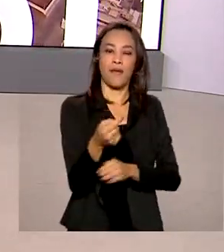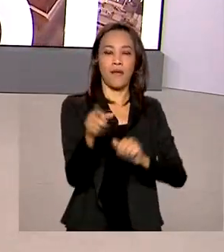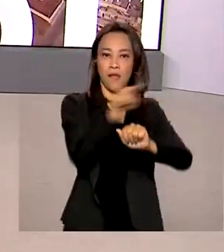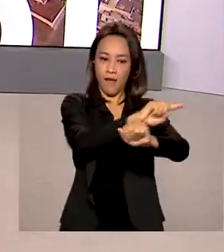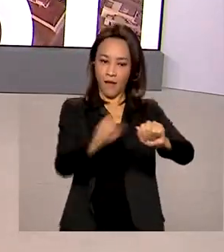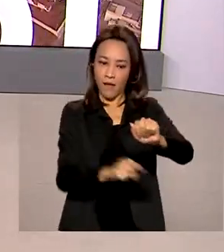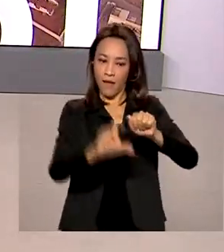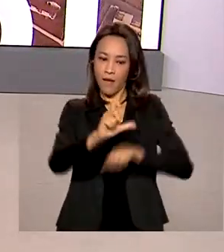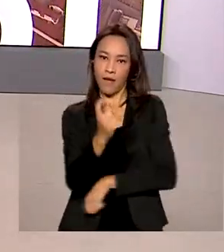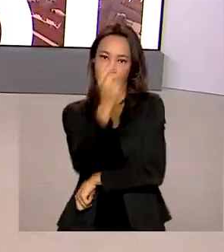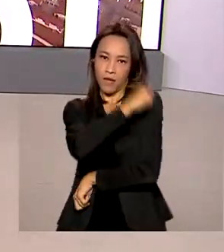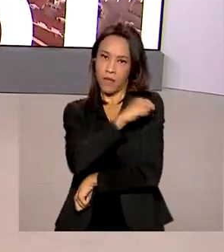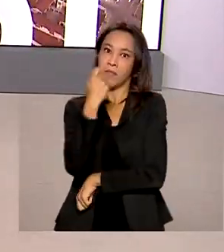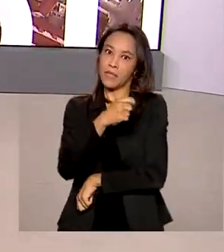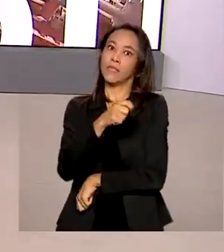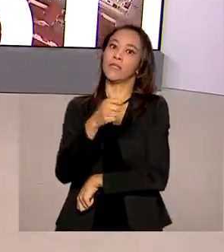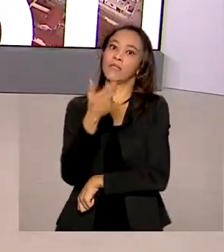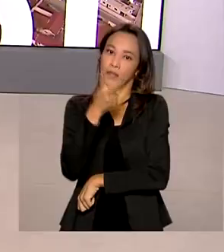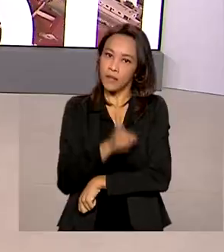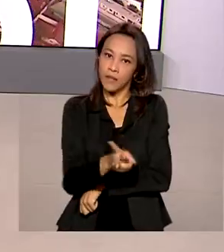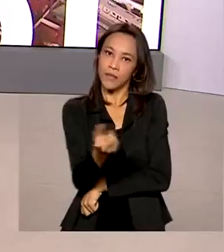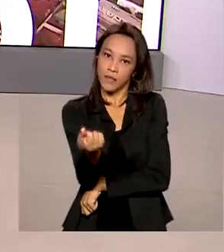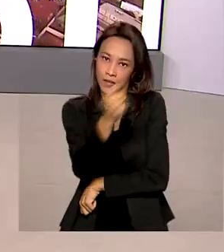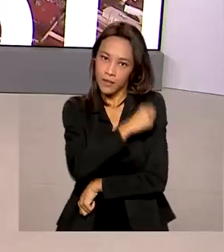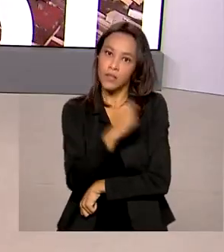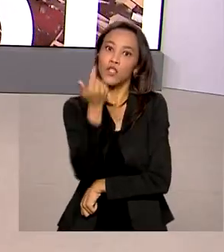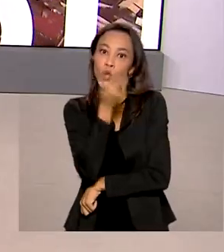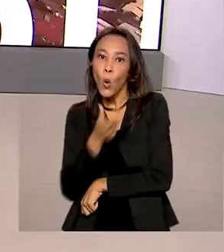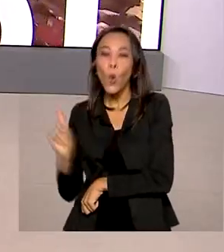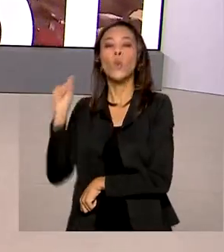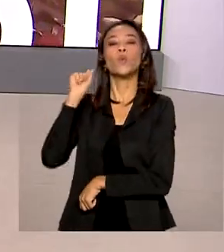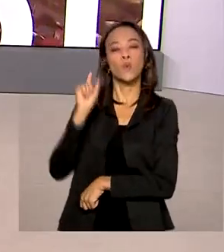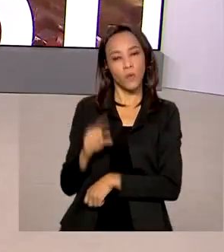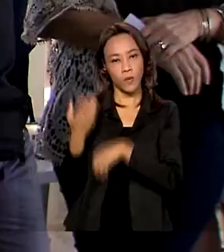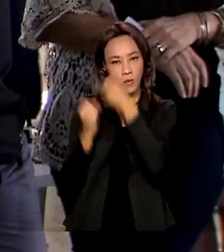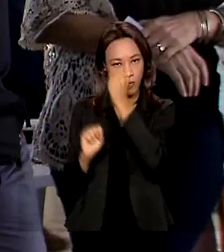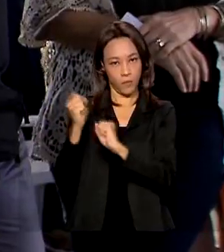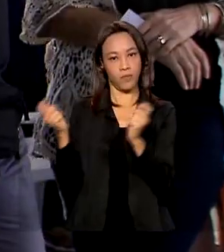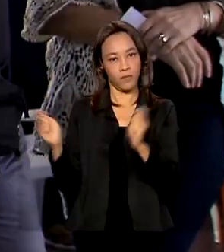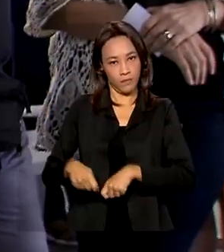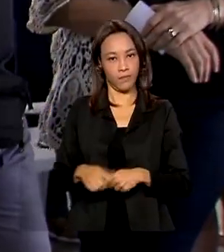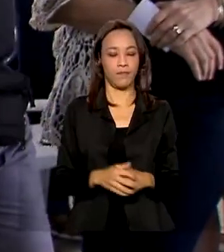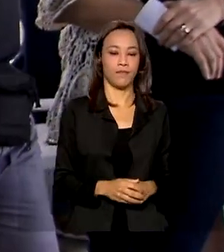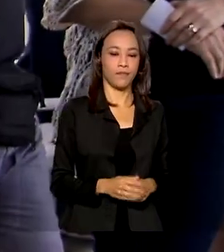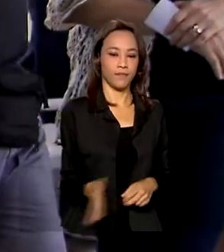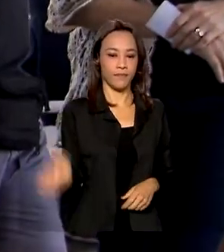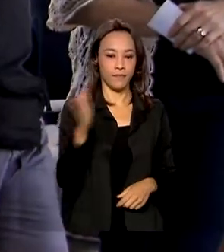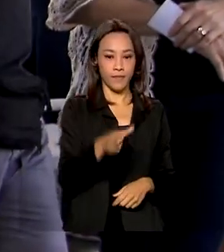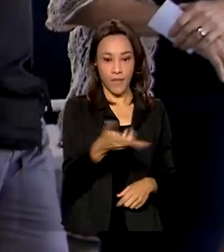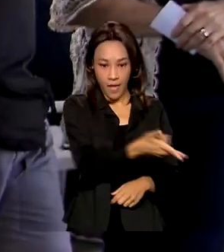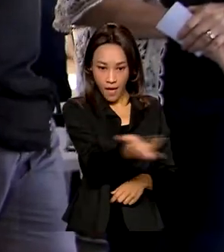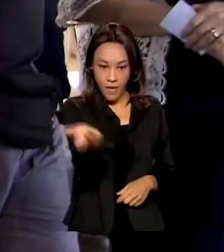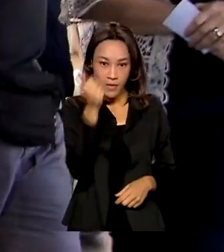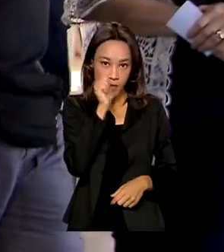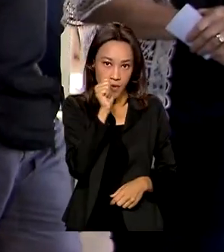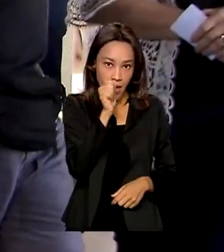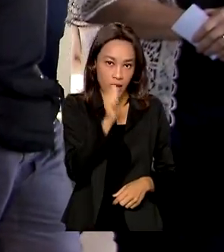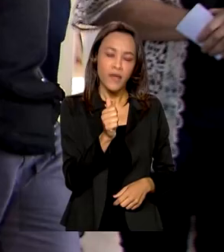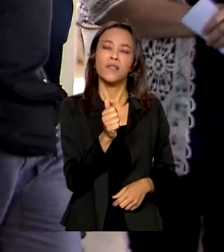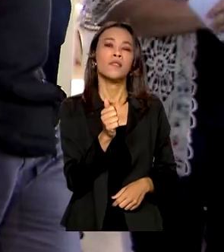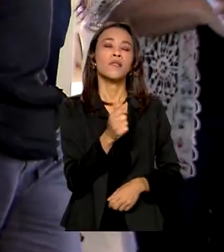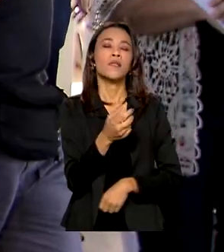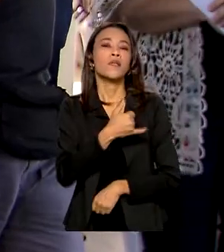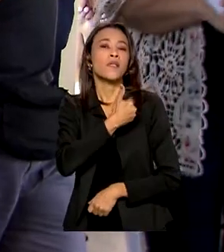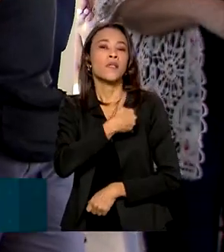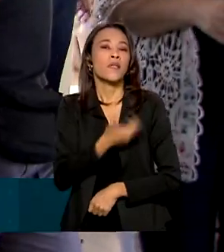grupo deve completar a imunização com vacina de outros laboratórios. Todas as mulheres com mais de 18